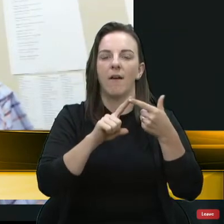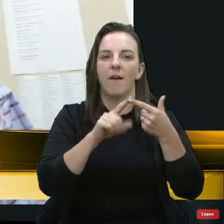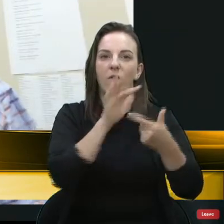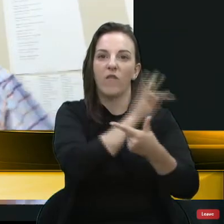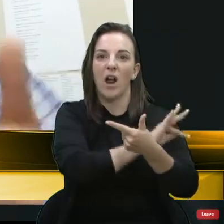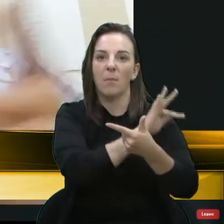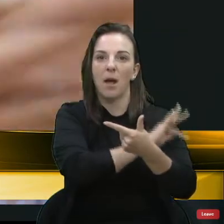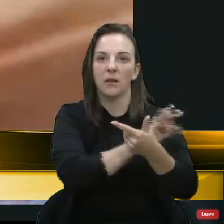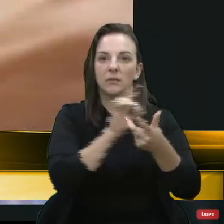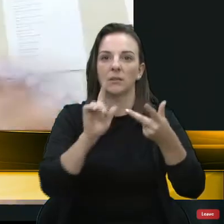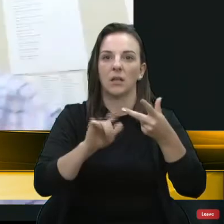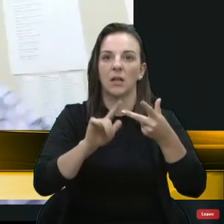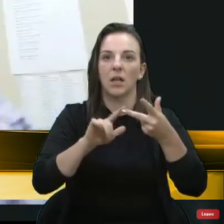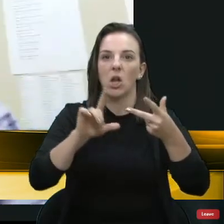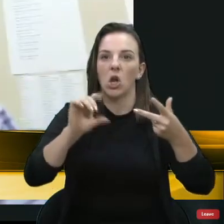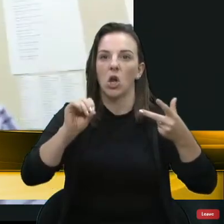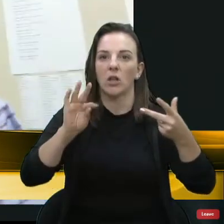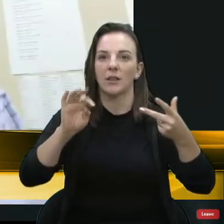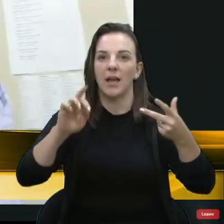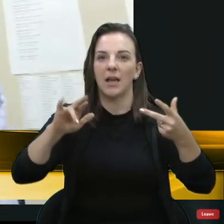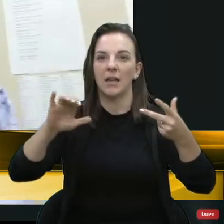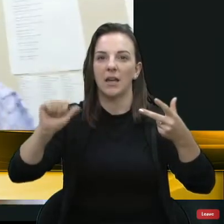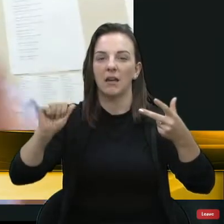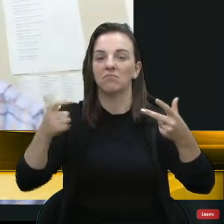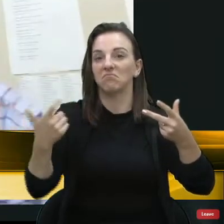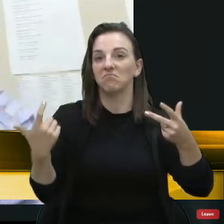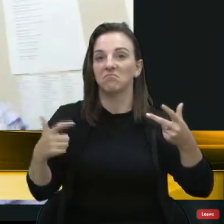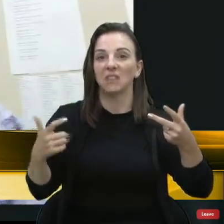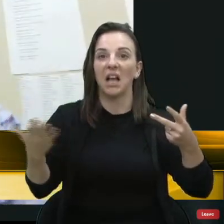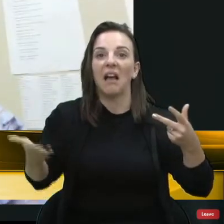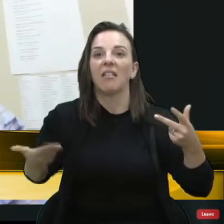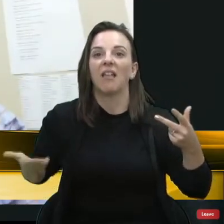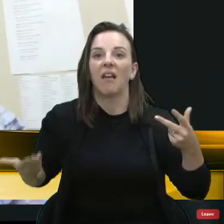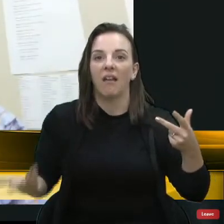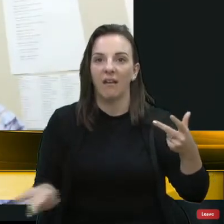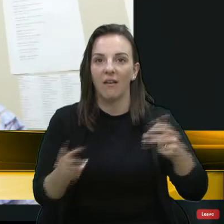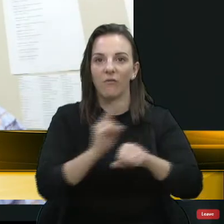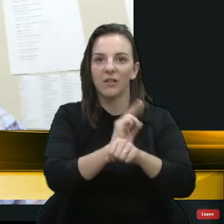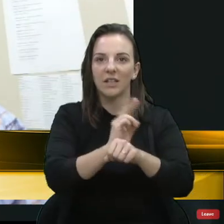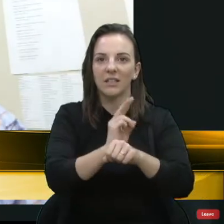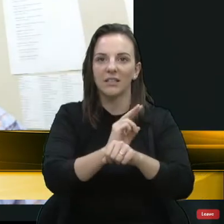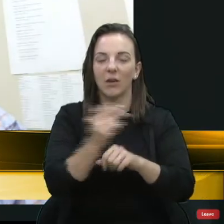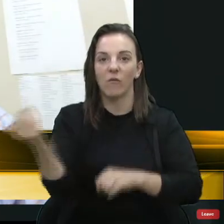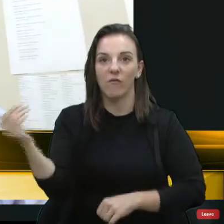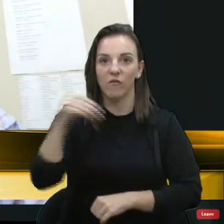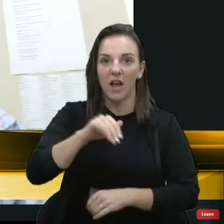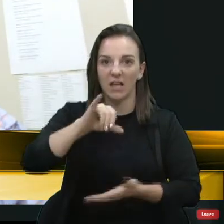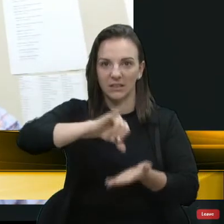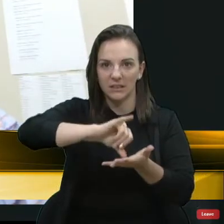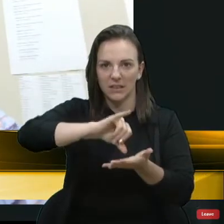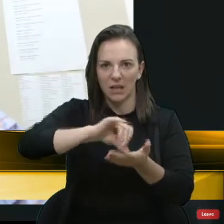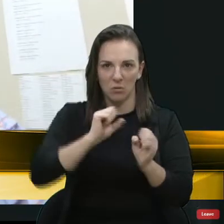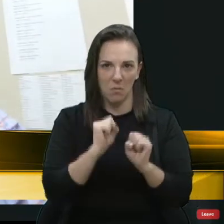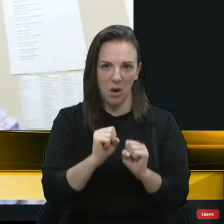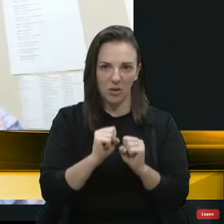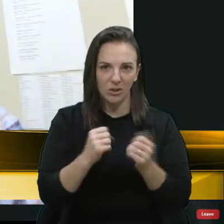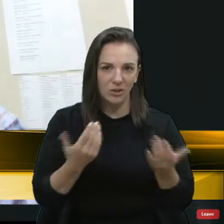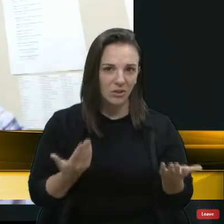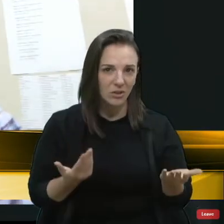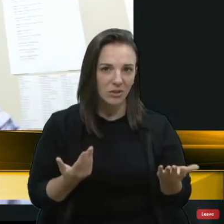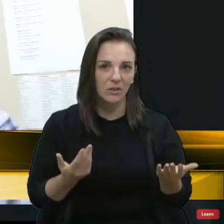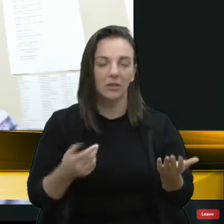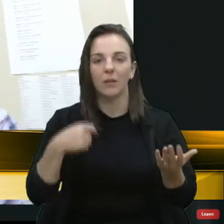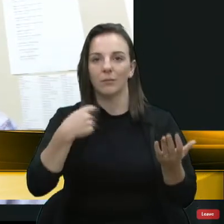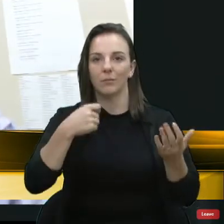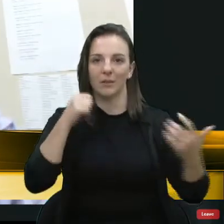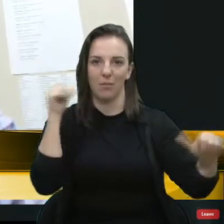fiscalização um em cima do outro. Então, para vir para o centro, pode. Então, assim, temos que mudar, temos que